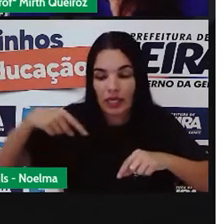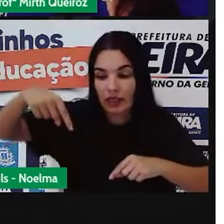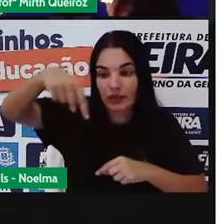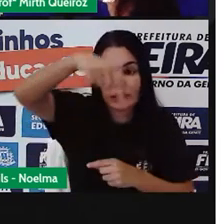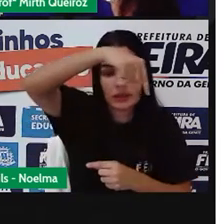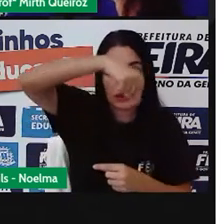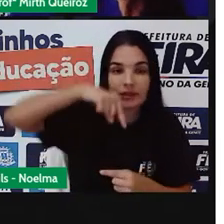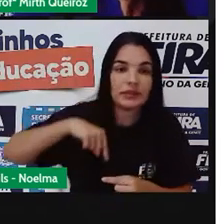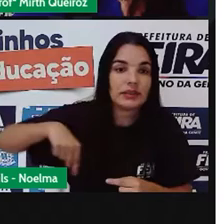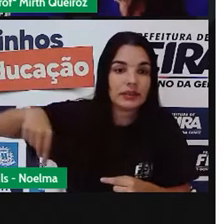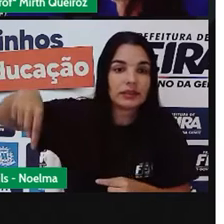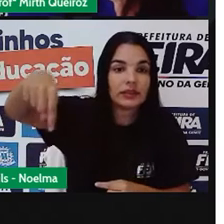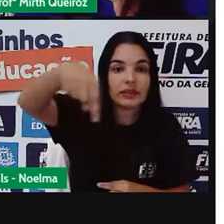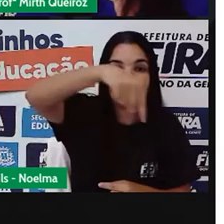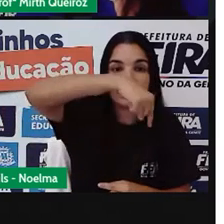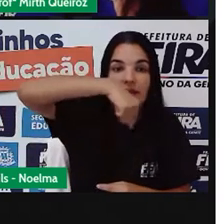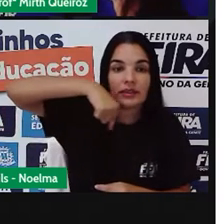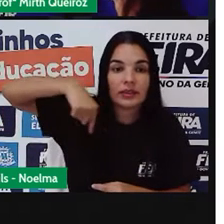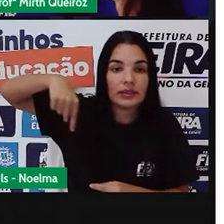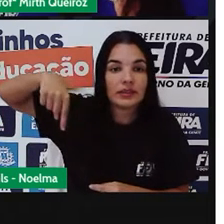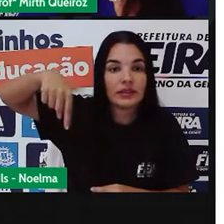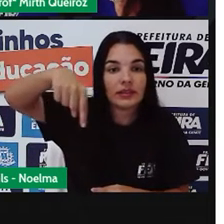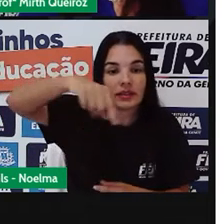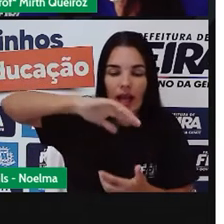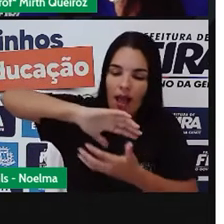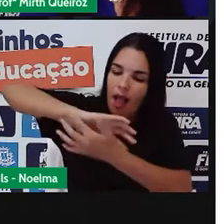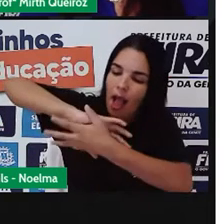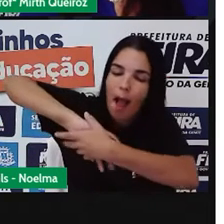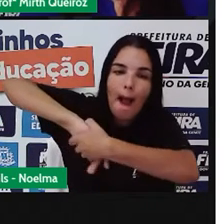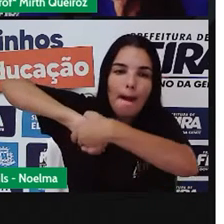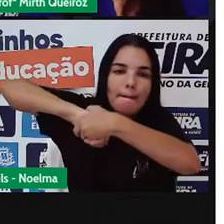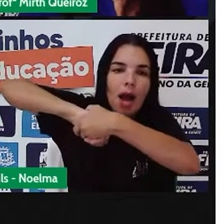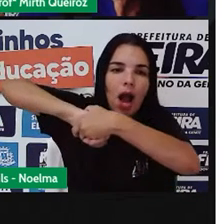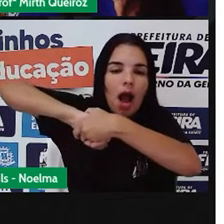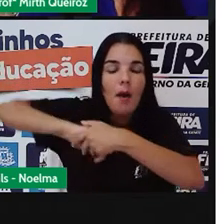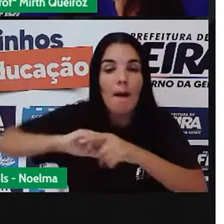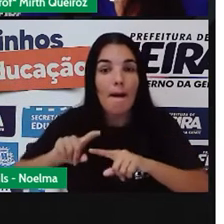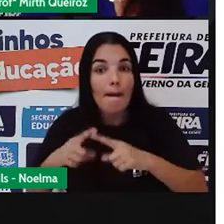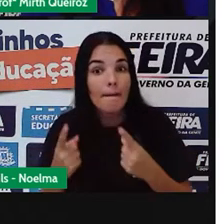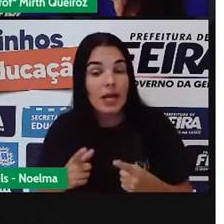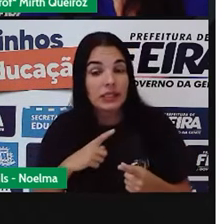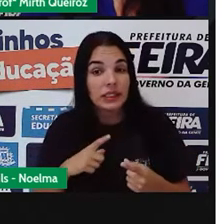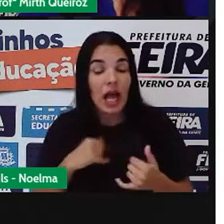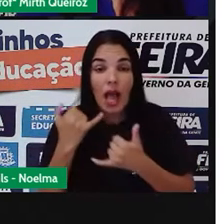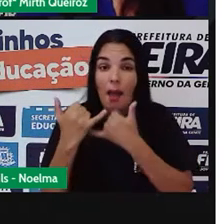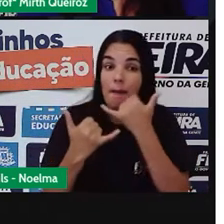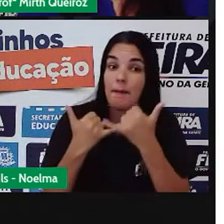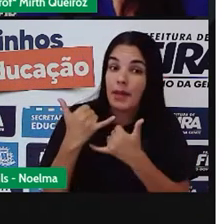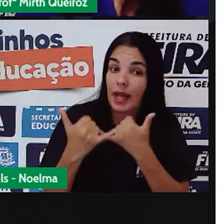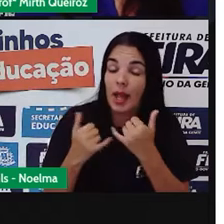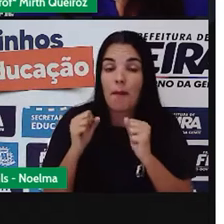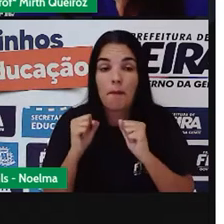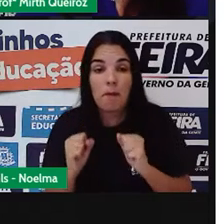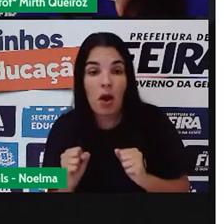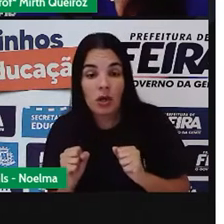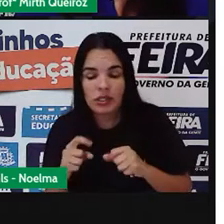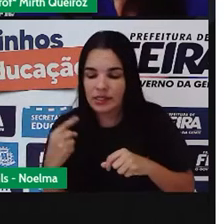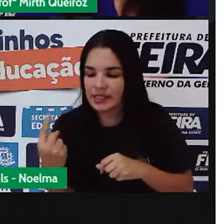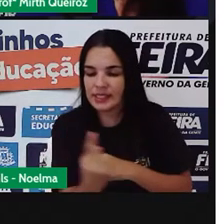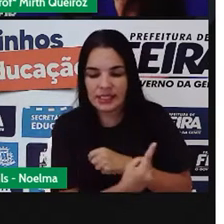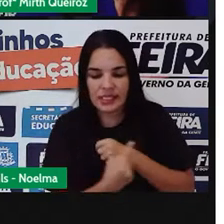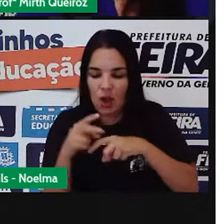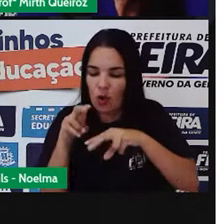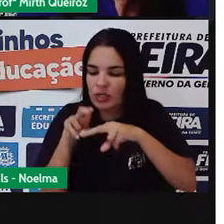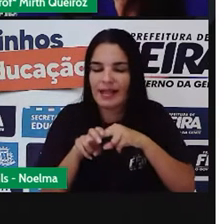e as pessoas caminhando em círculos, as suas mãos, né, numa roda. Só que há brincadeiras que a gente pode fazer em círculos,